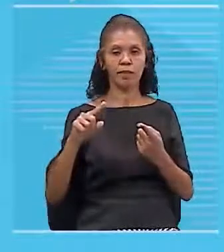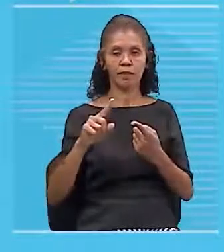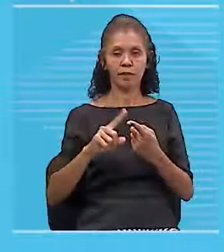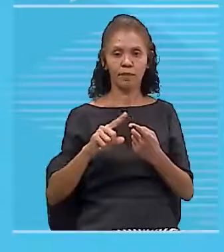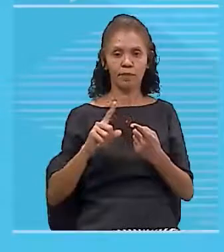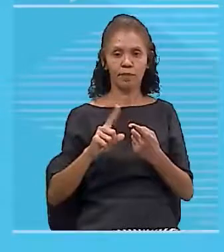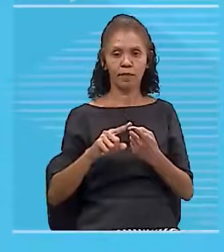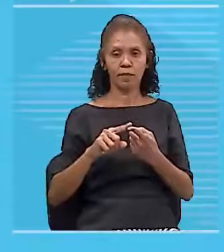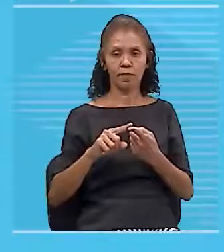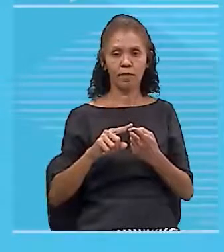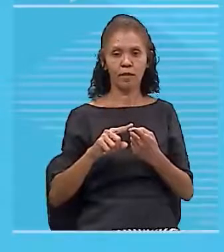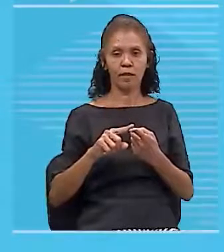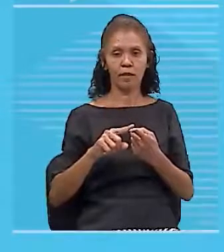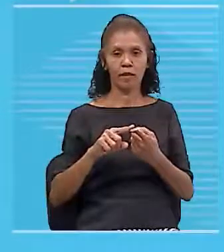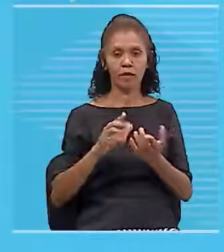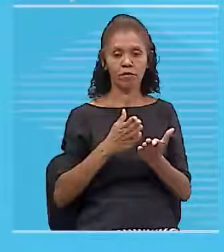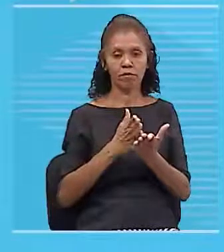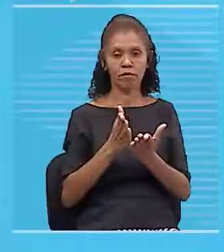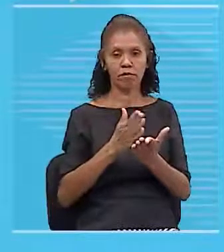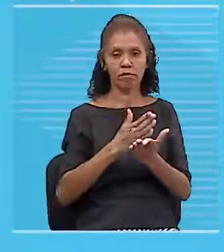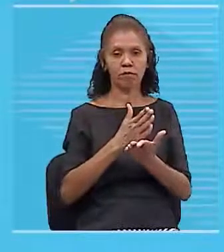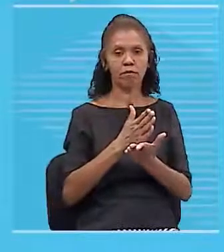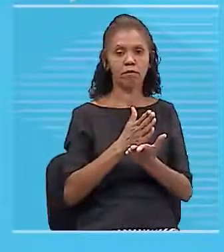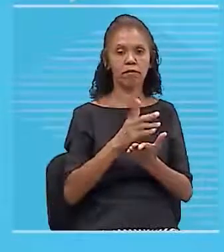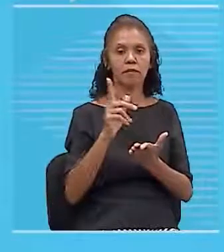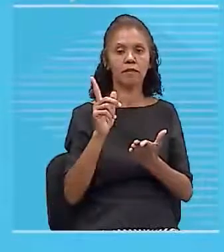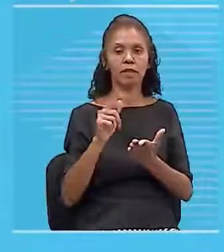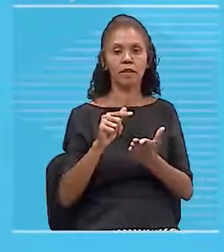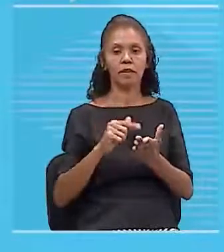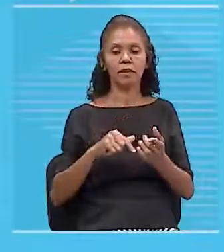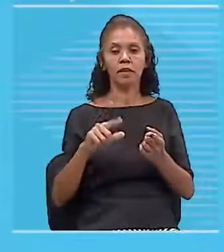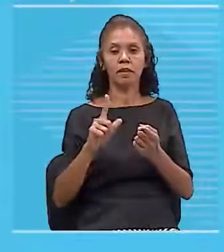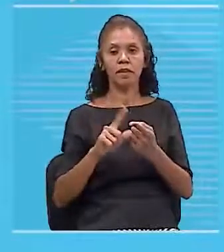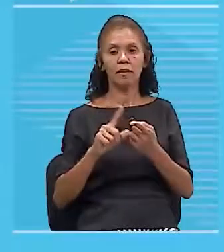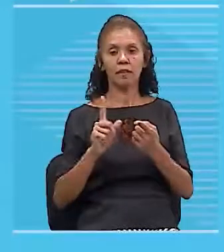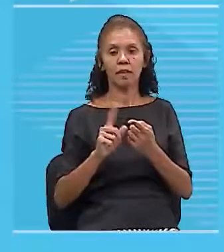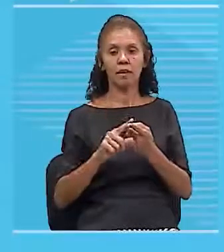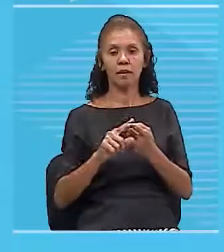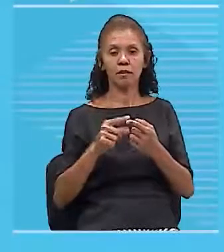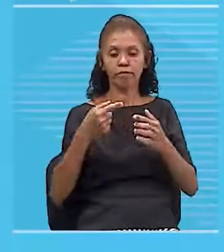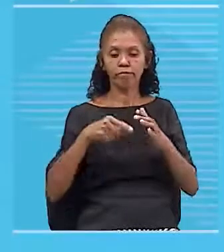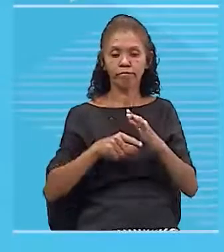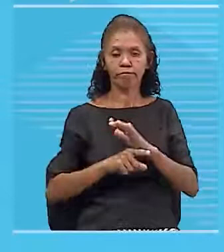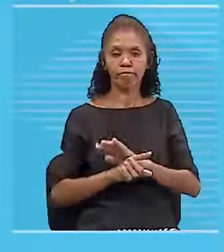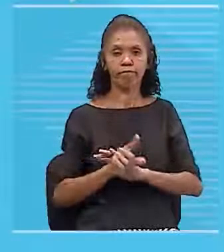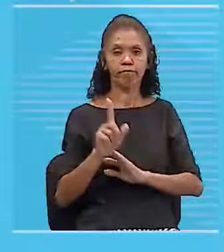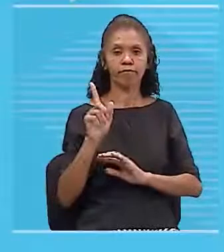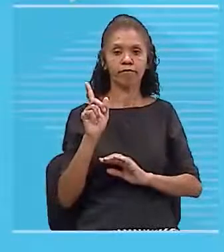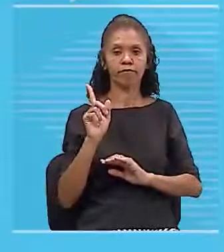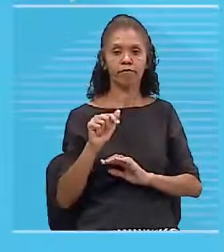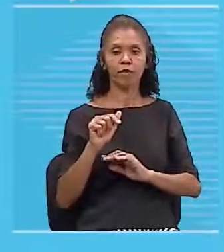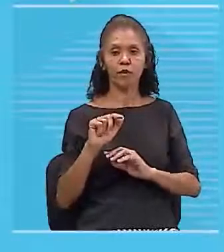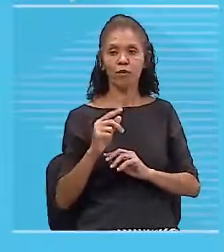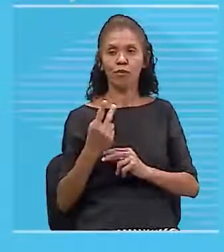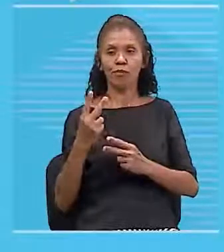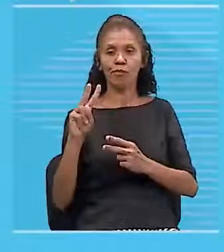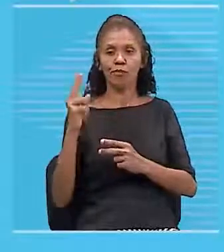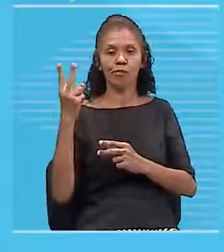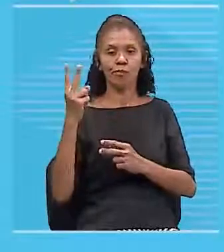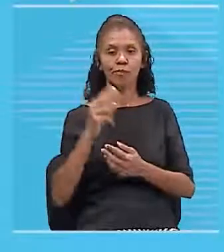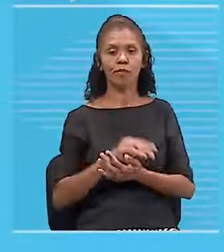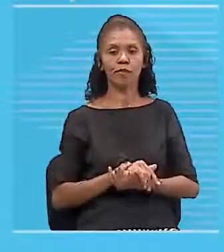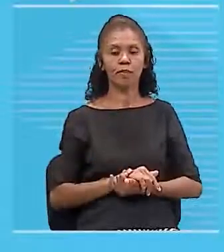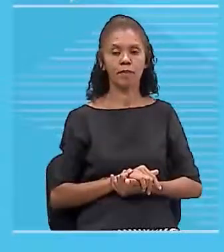sua orientação e a sua intensidade, o seu valor, tá bom? Então, jovens,